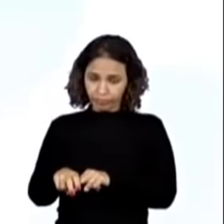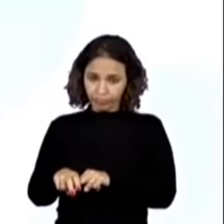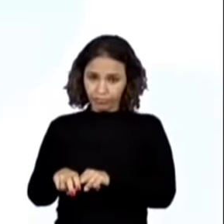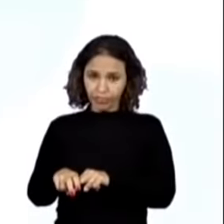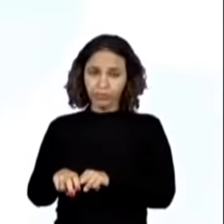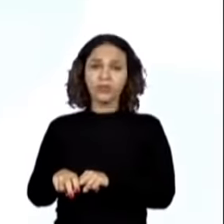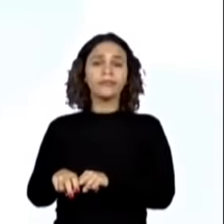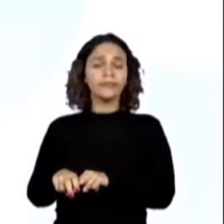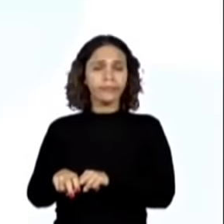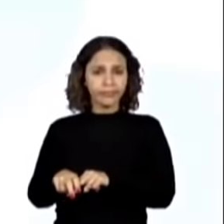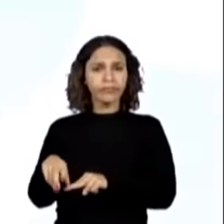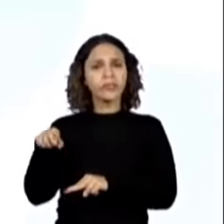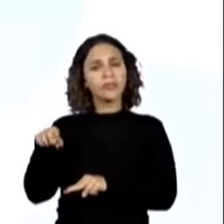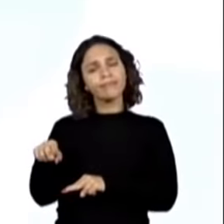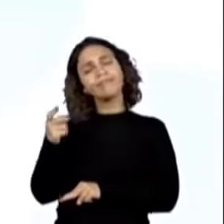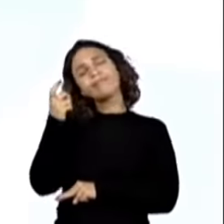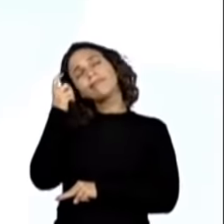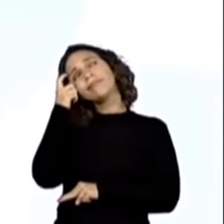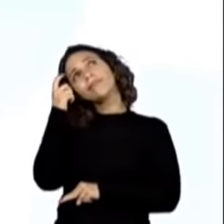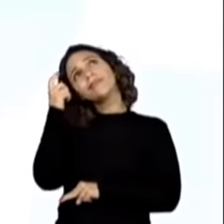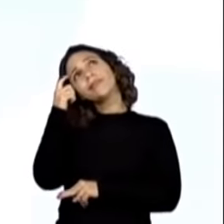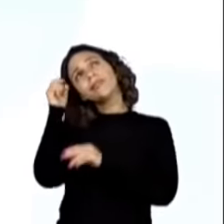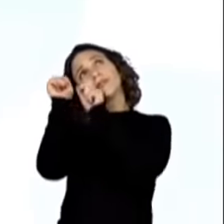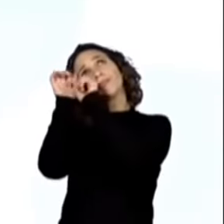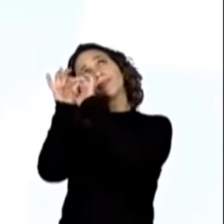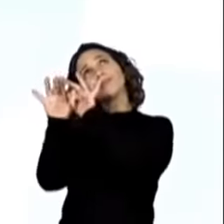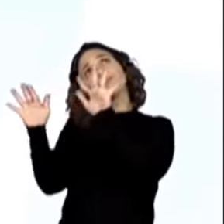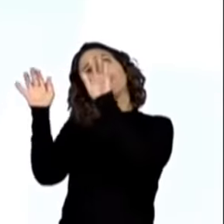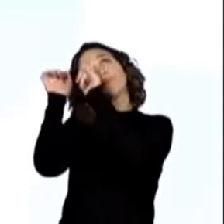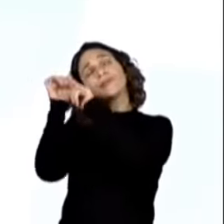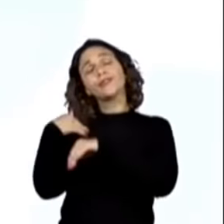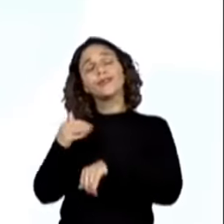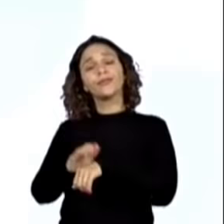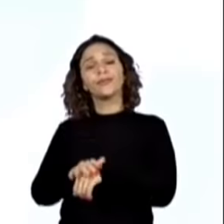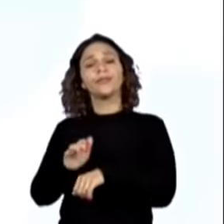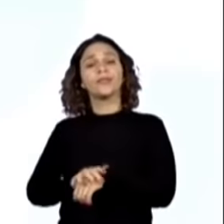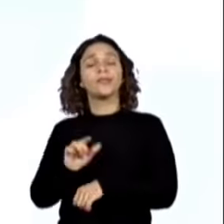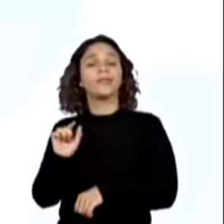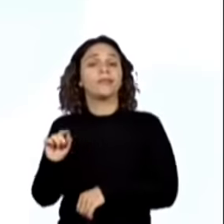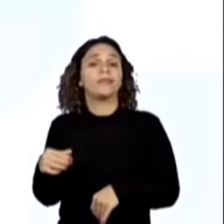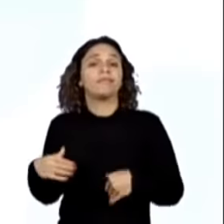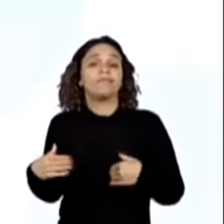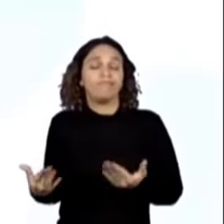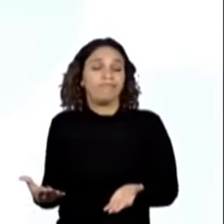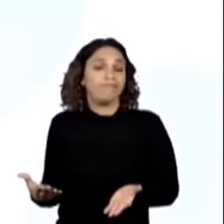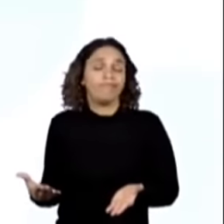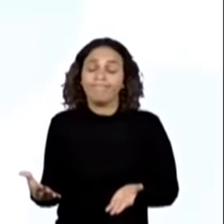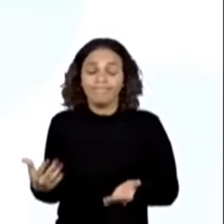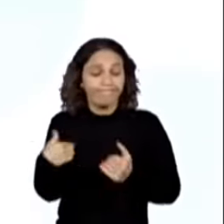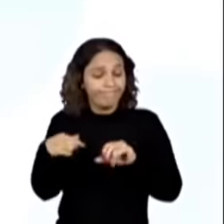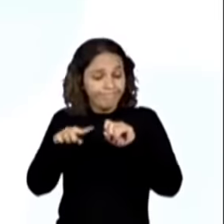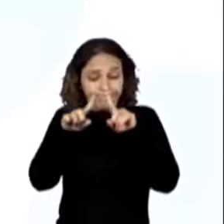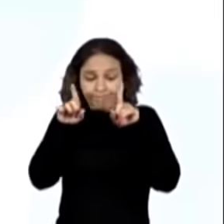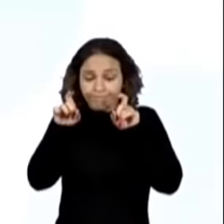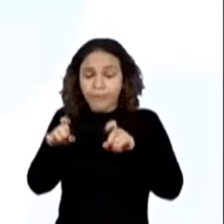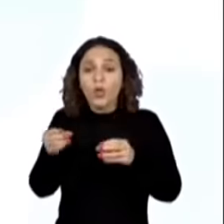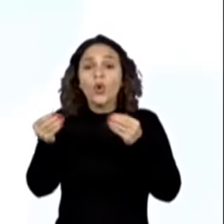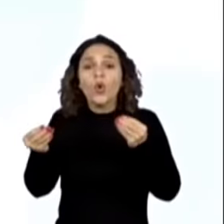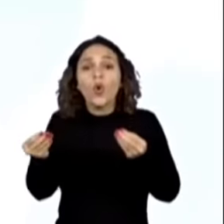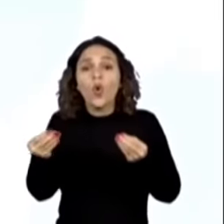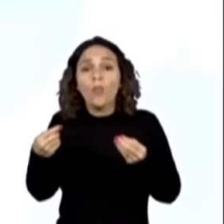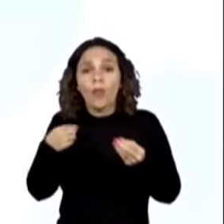muito tempo ficou pensando no que fazer. Não tinha a menor ideia de como fiar